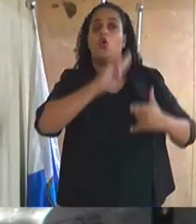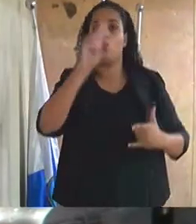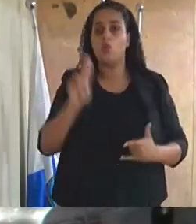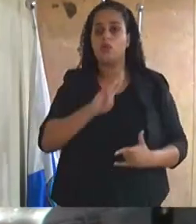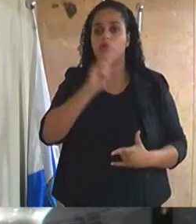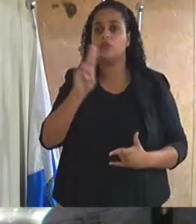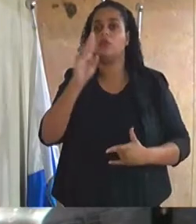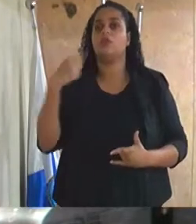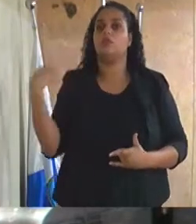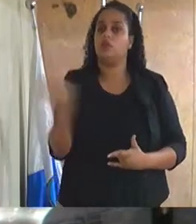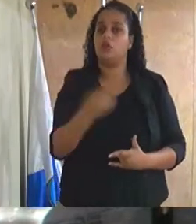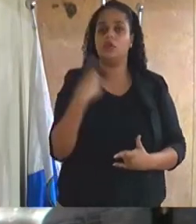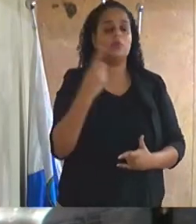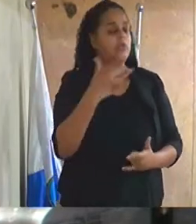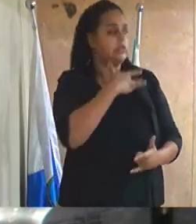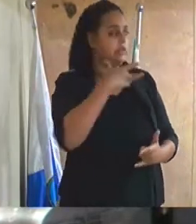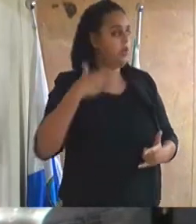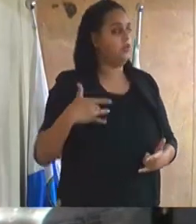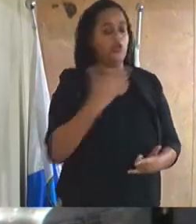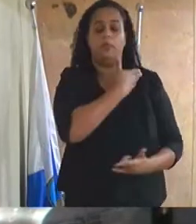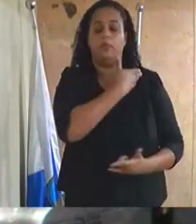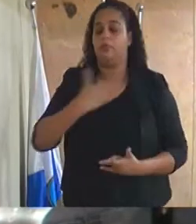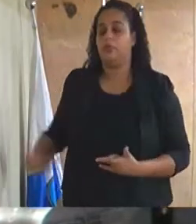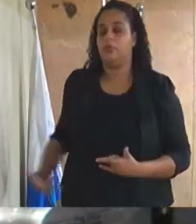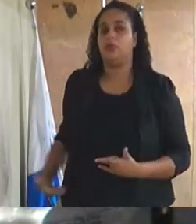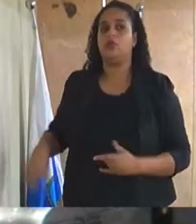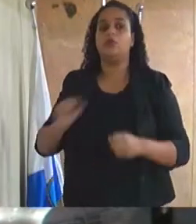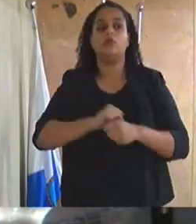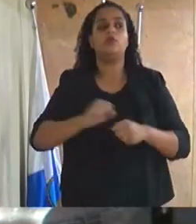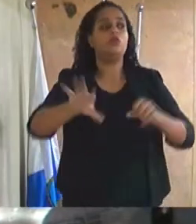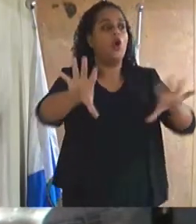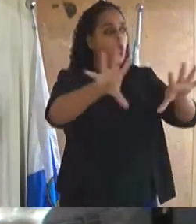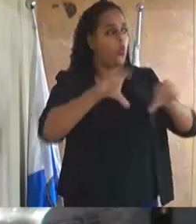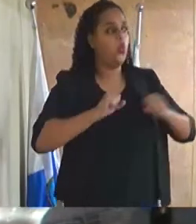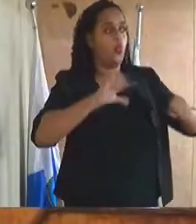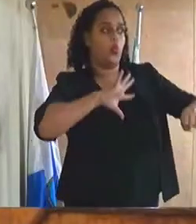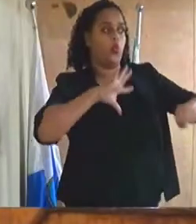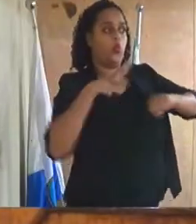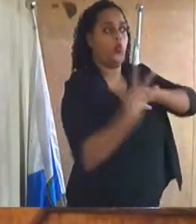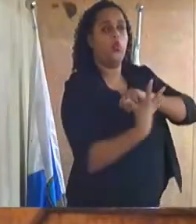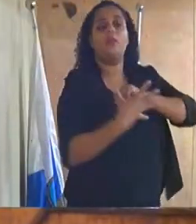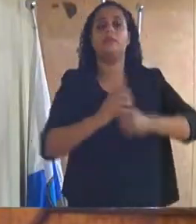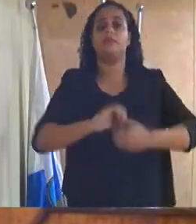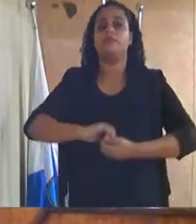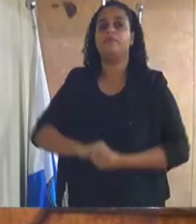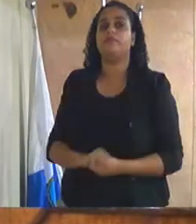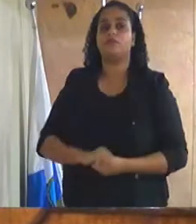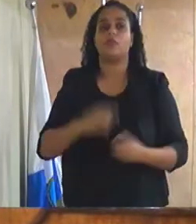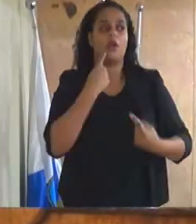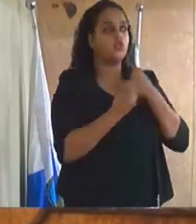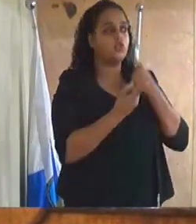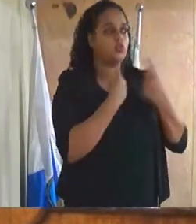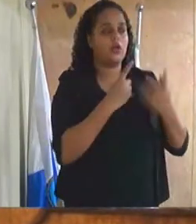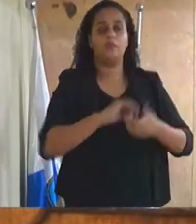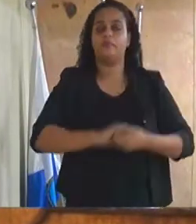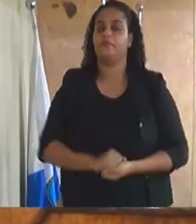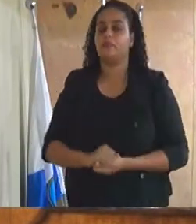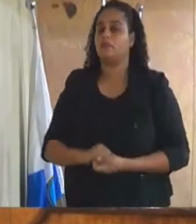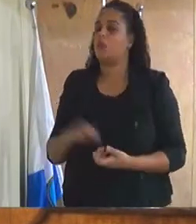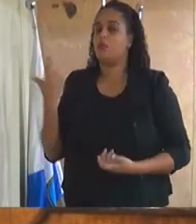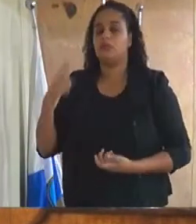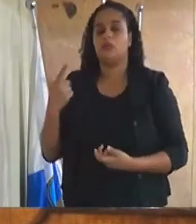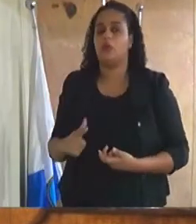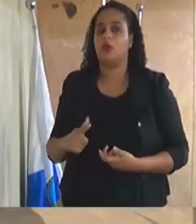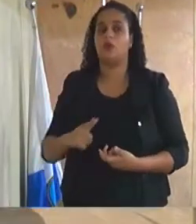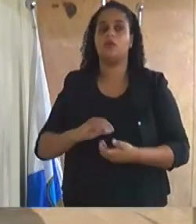emergência de saúde pública decorrente da pandemia da covid-19 matéria matéria-se em discussão não havendo quem queira